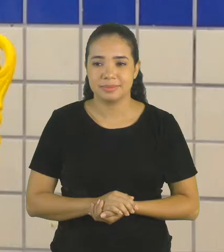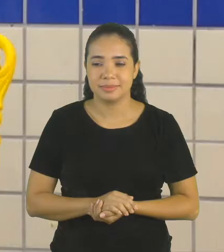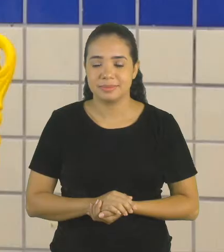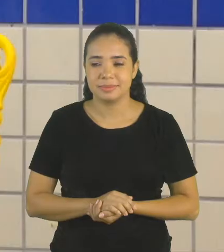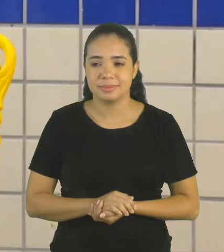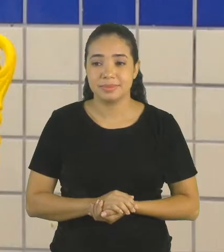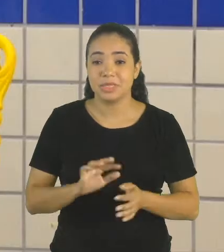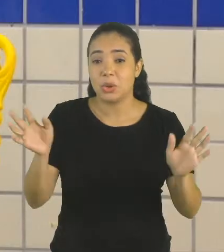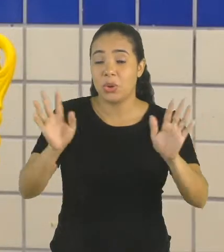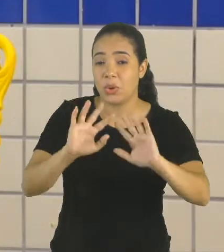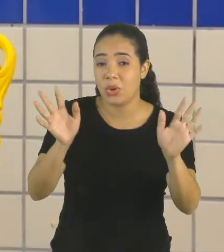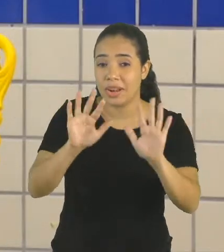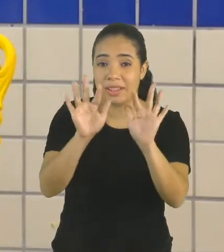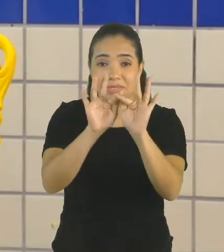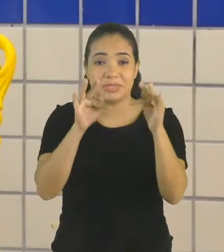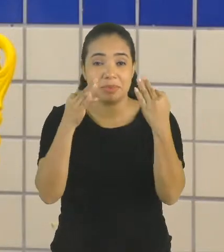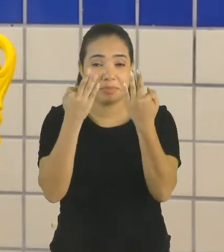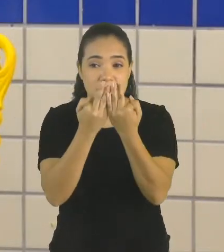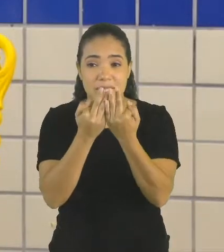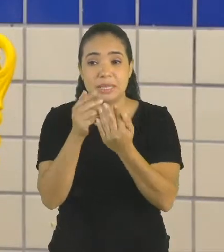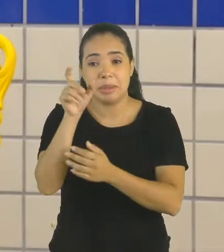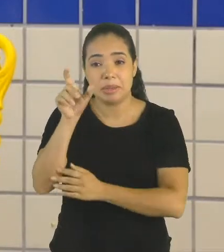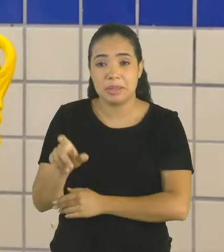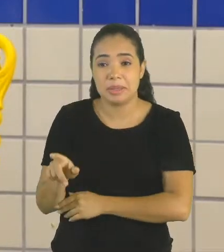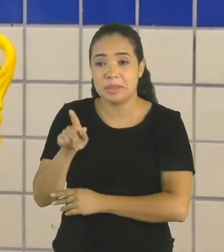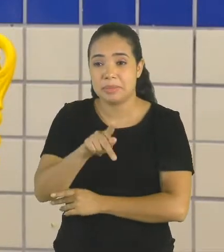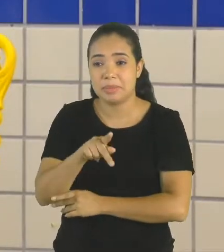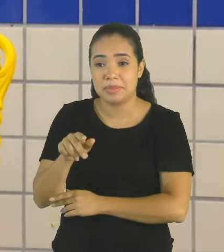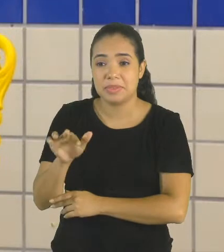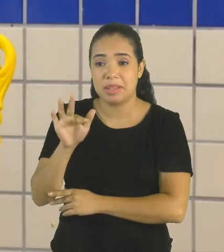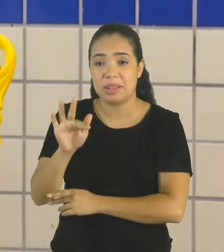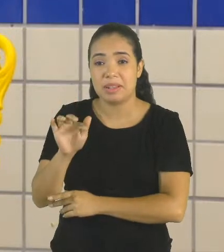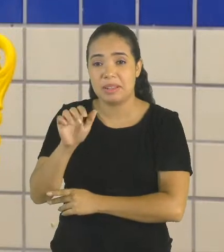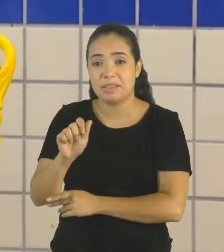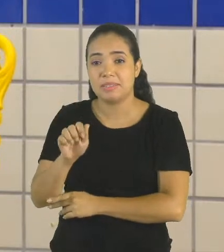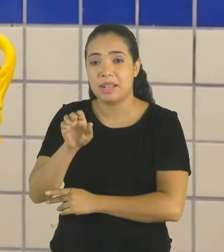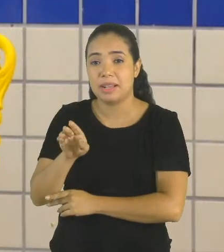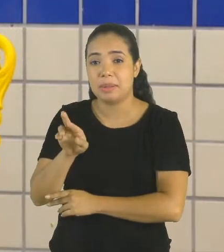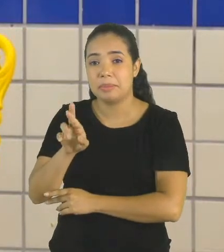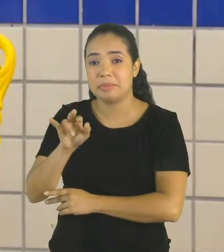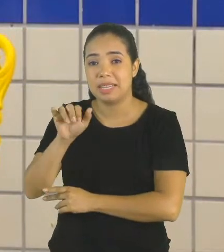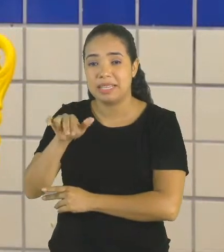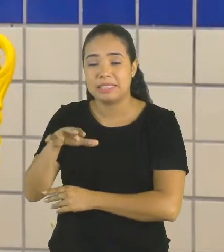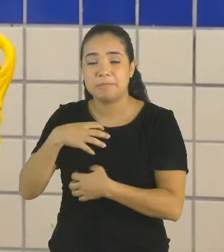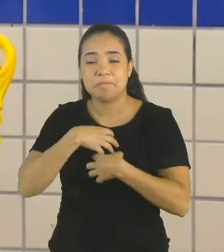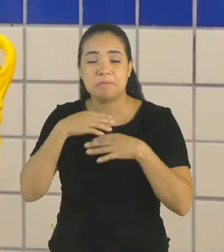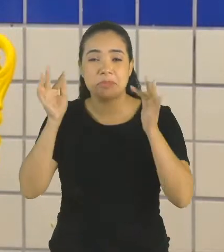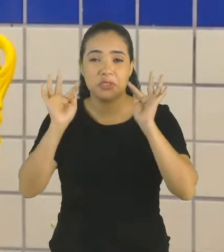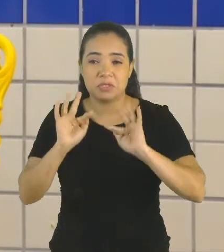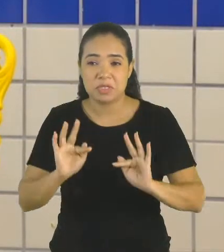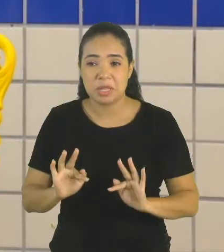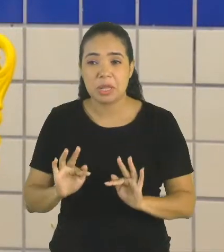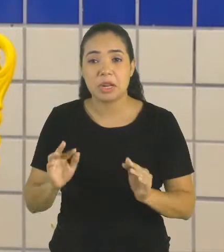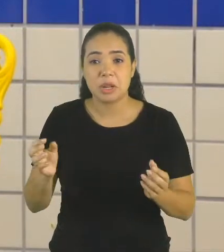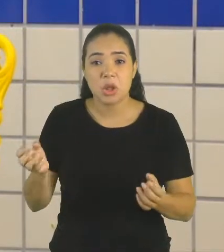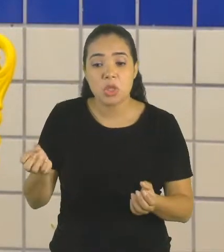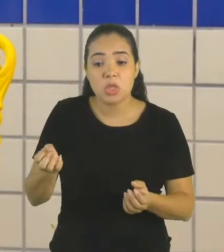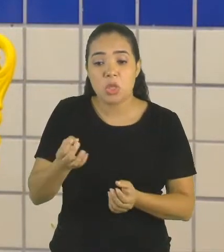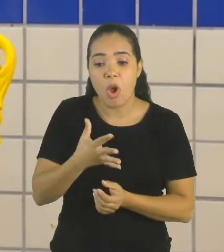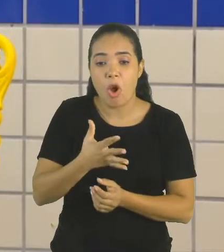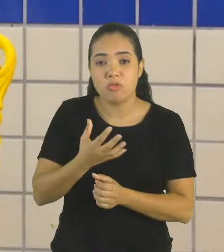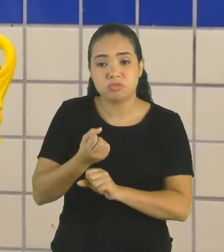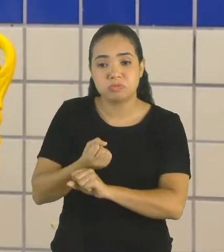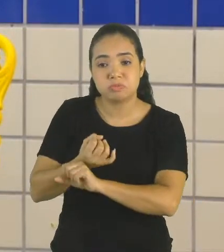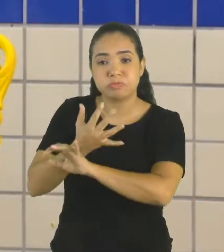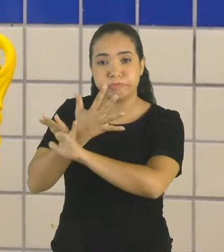Olá família, eu sou a professora Fabrina. Estamos muito felizes com essa nova possibilidade de estarmos mais